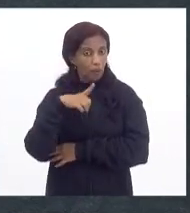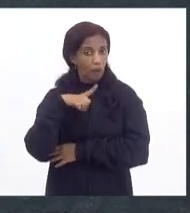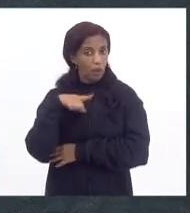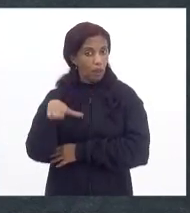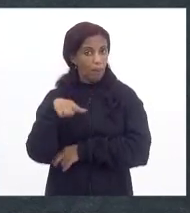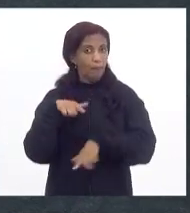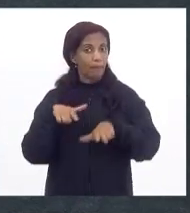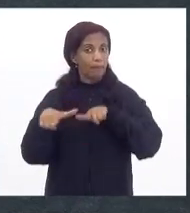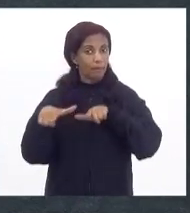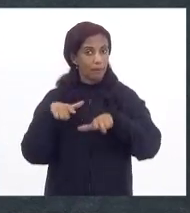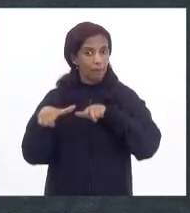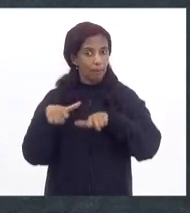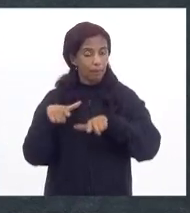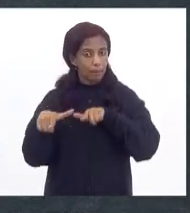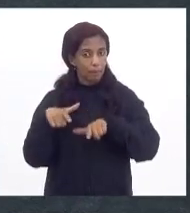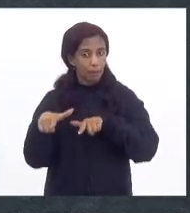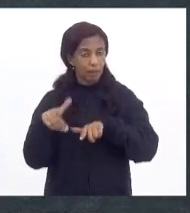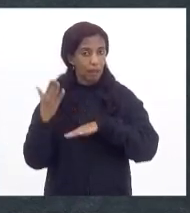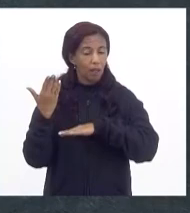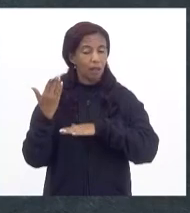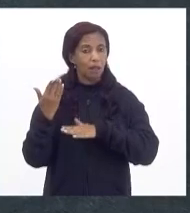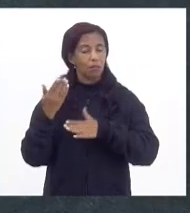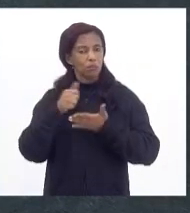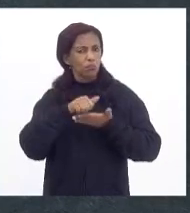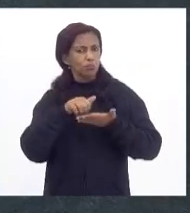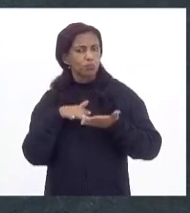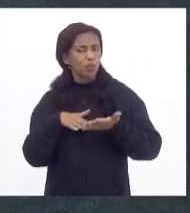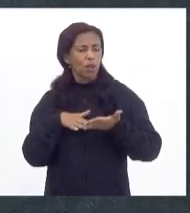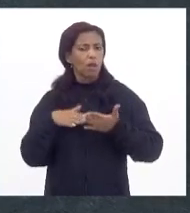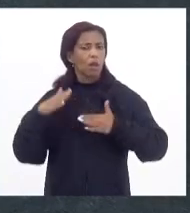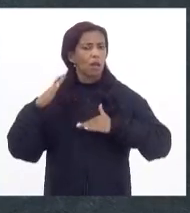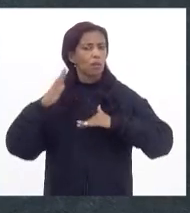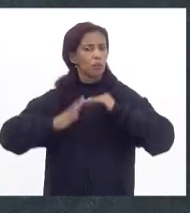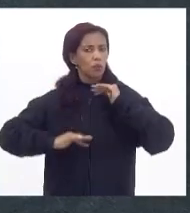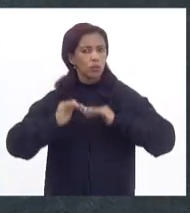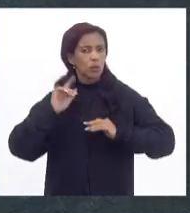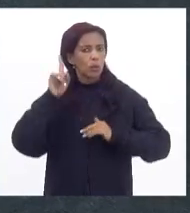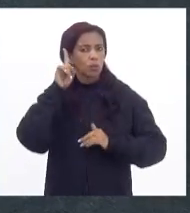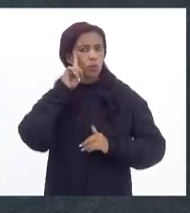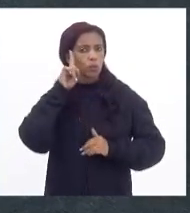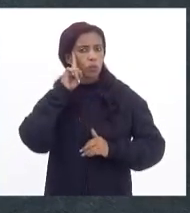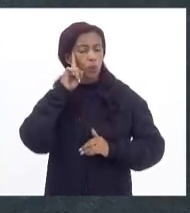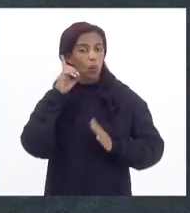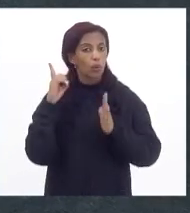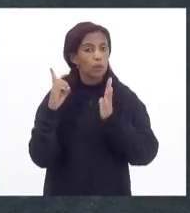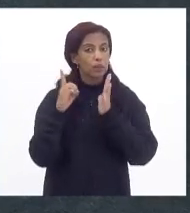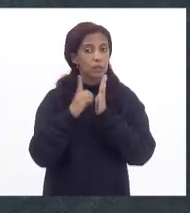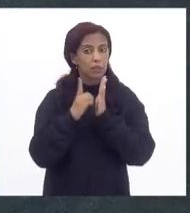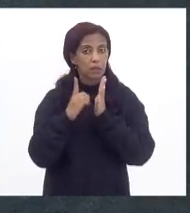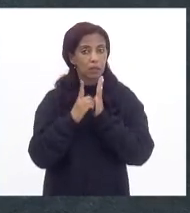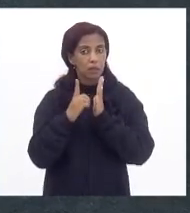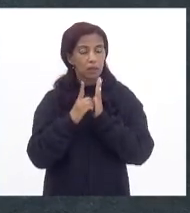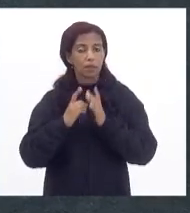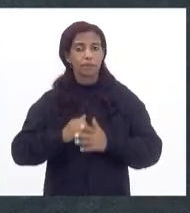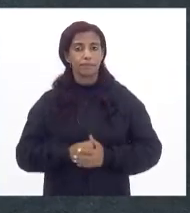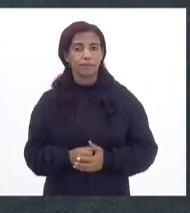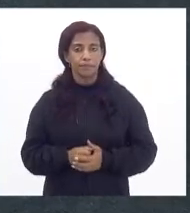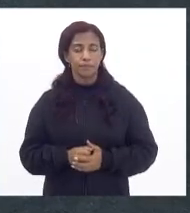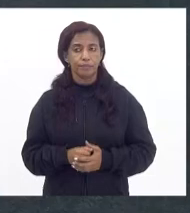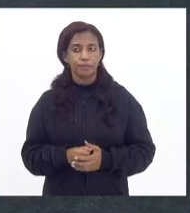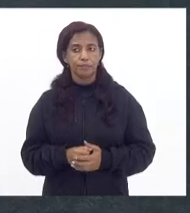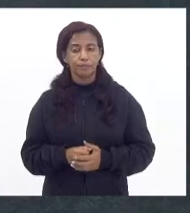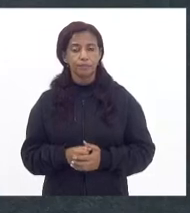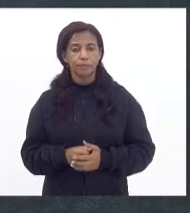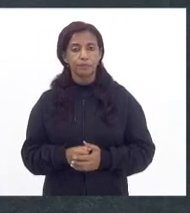veículo para a sua atividade profissional, o DETRAN, através